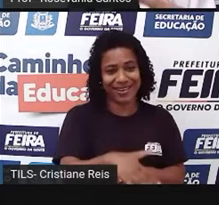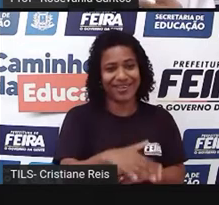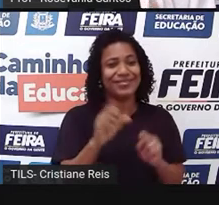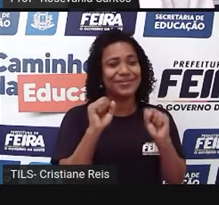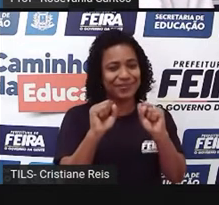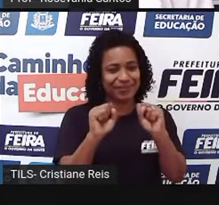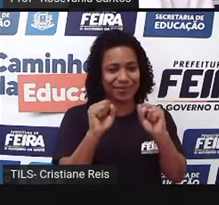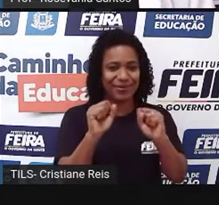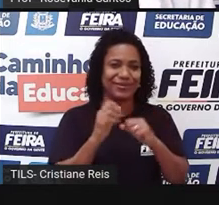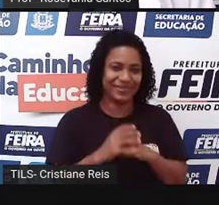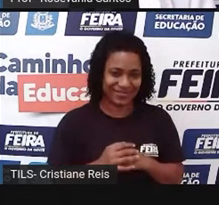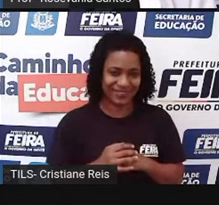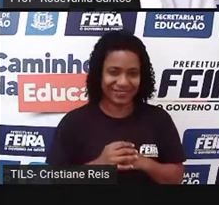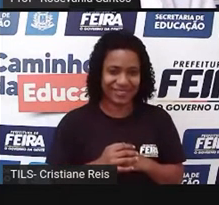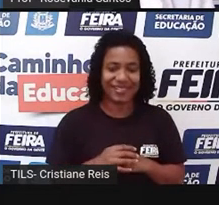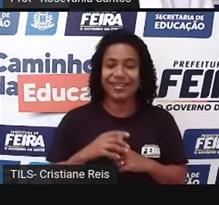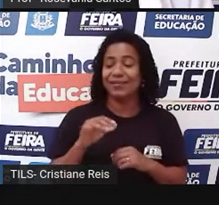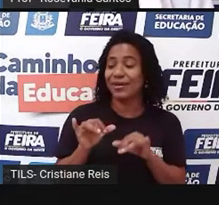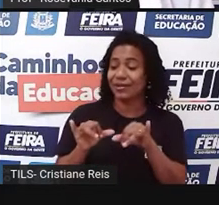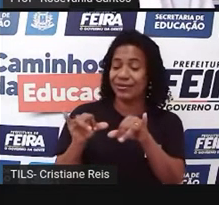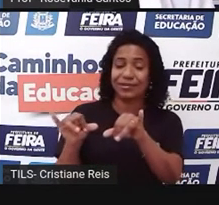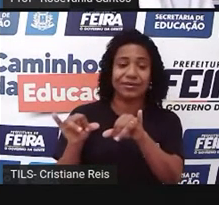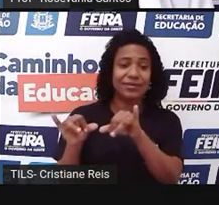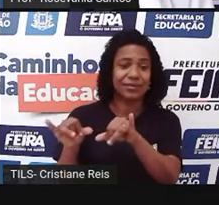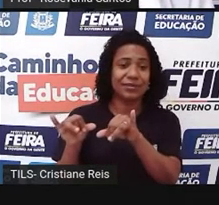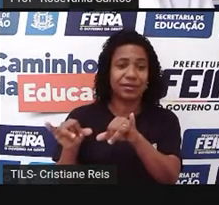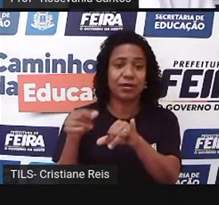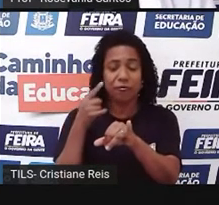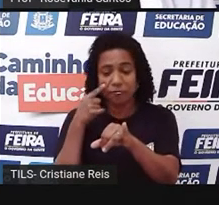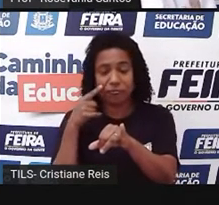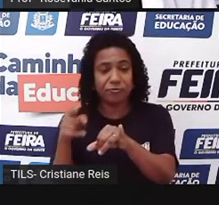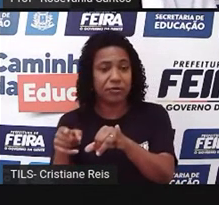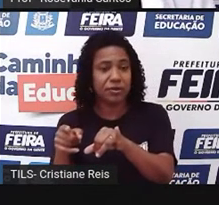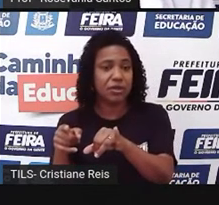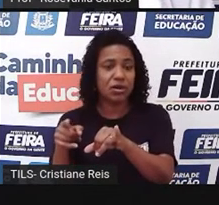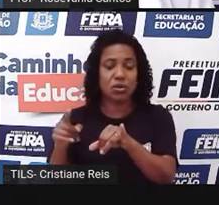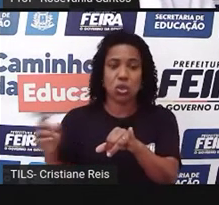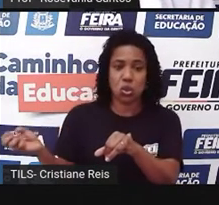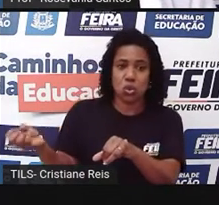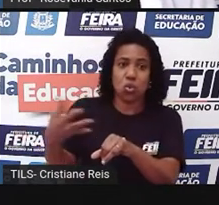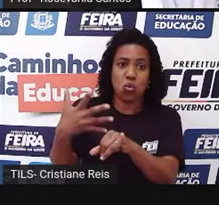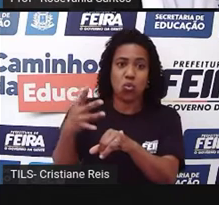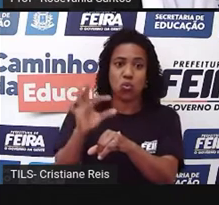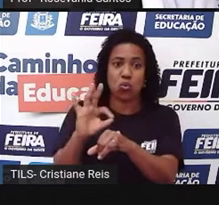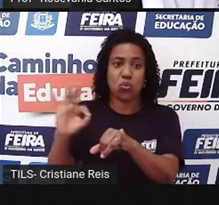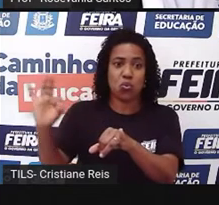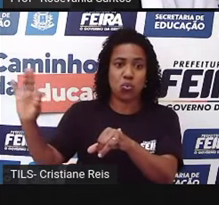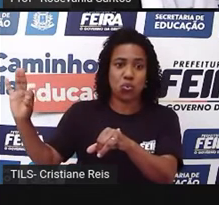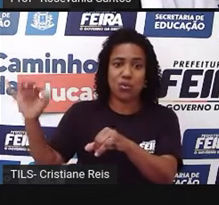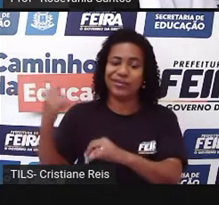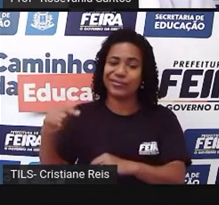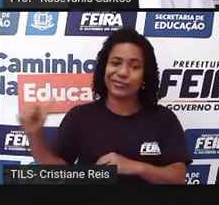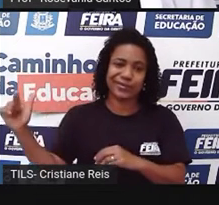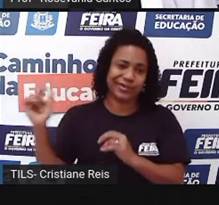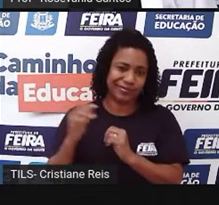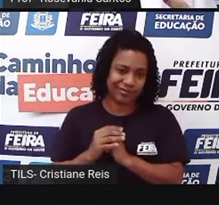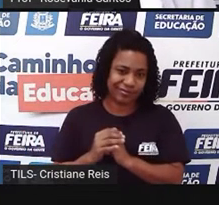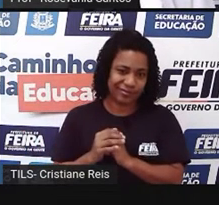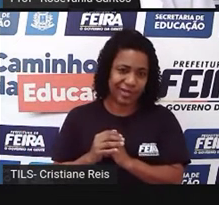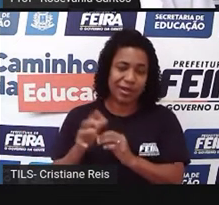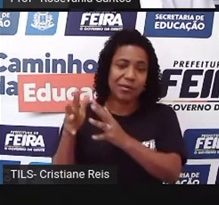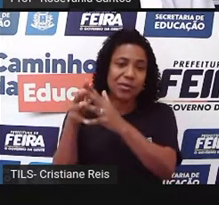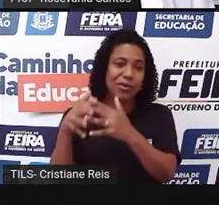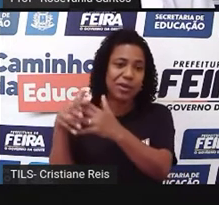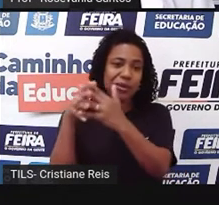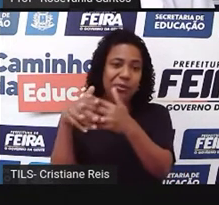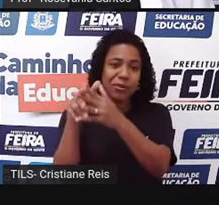da chegada desses produtos, você não vai encontrar fresquinho. E mesmo que seja no dia da chegada, ele ainda veio bem de longe. A Feira